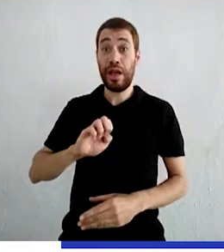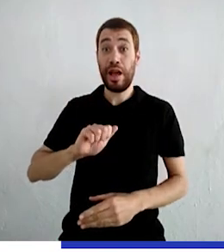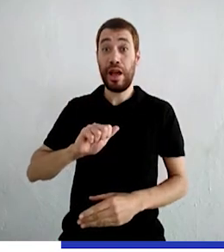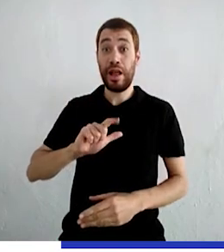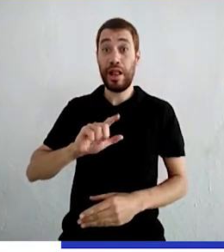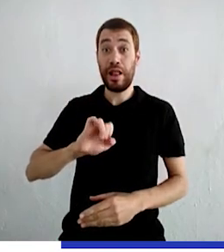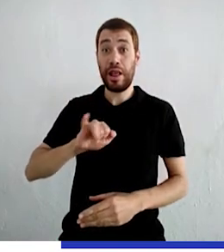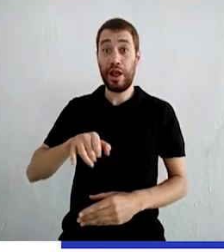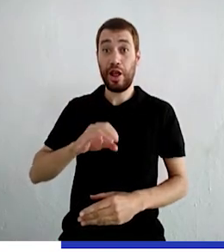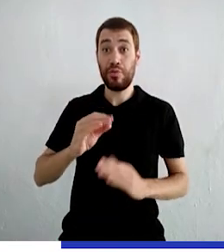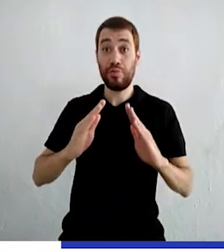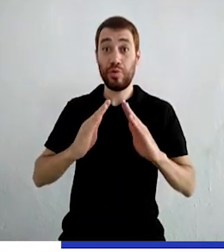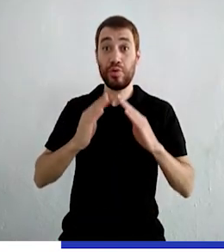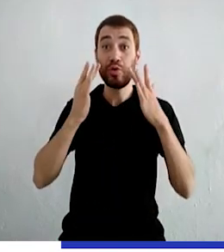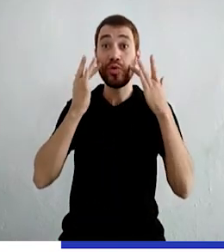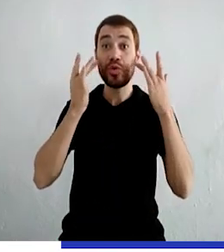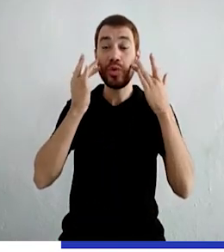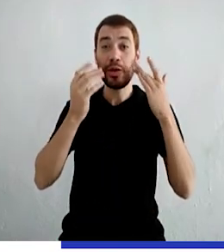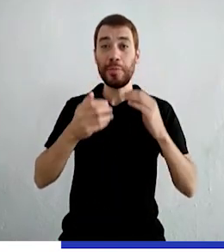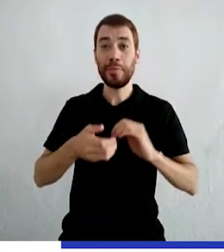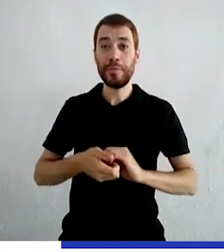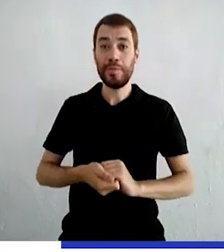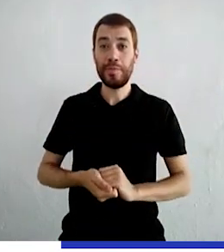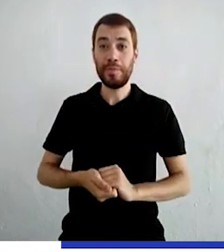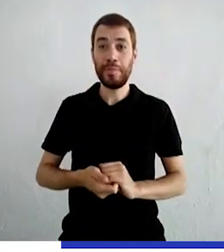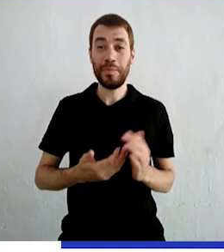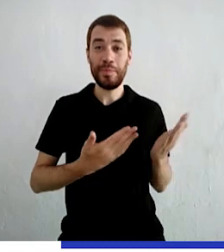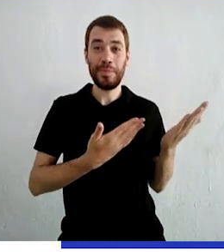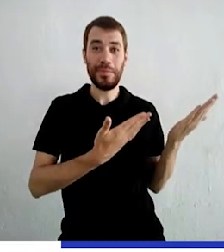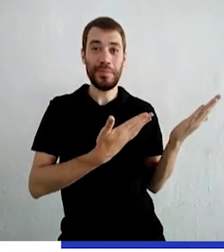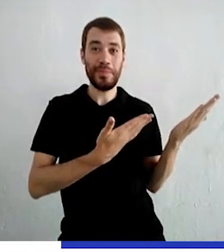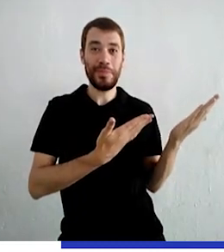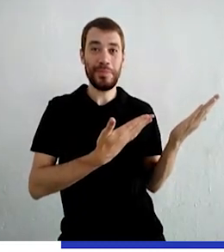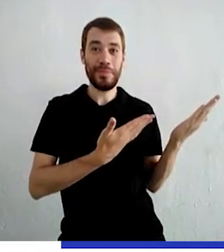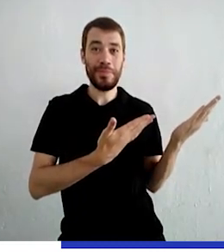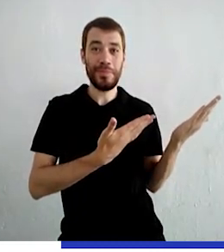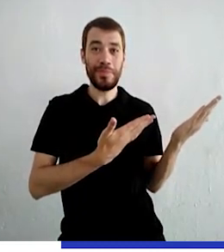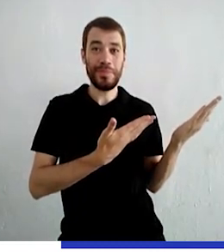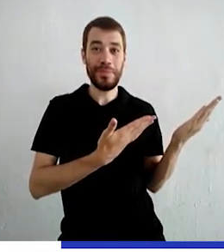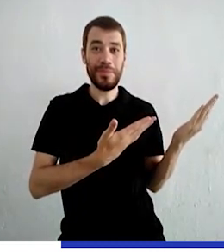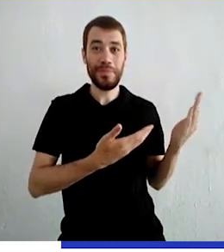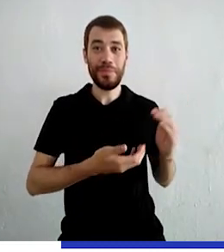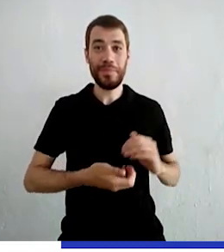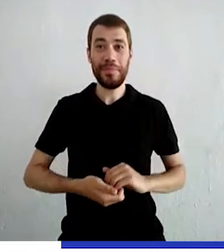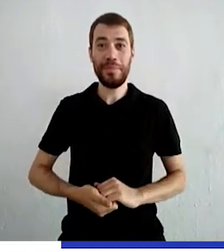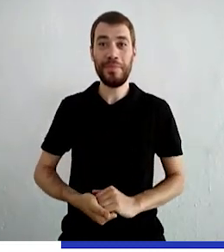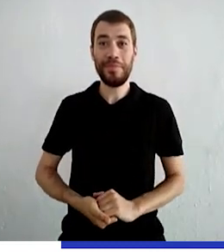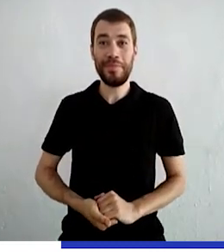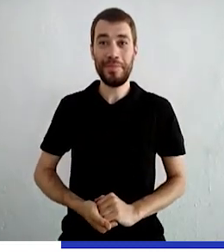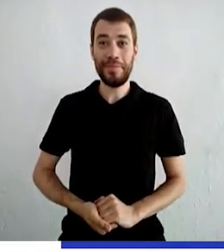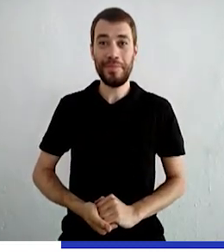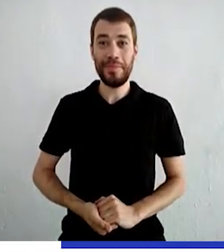uma realização da Casa Realejo de Teatro. A logo da Casa Realejo é um pássaro